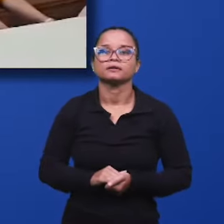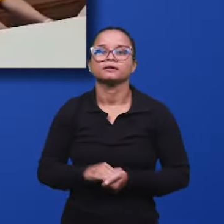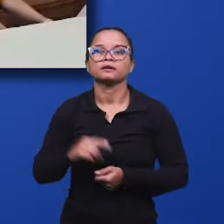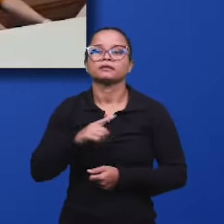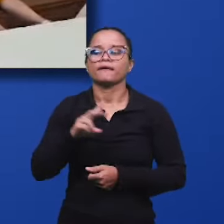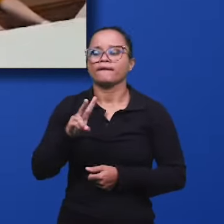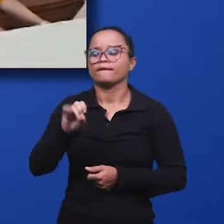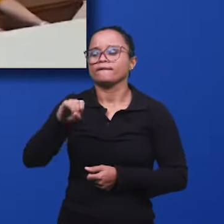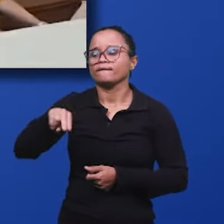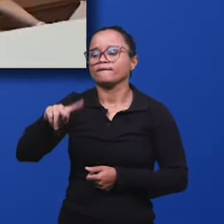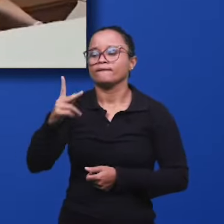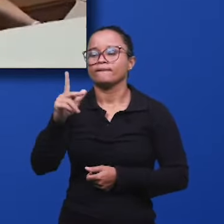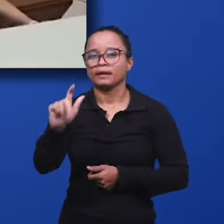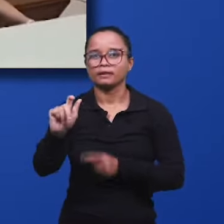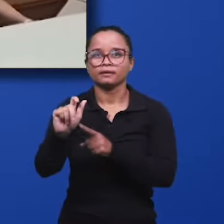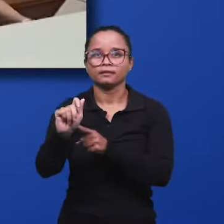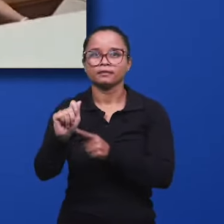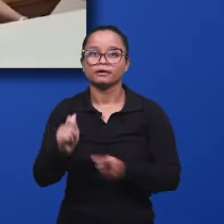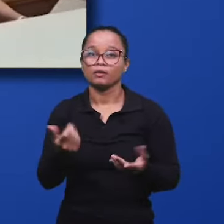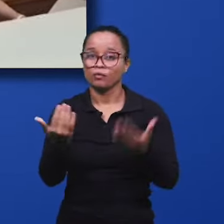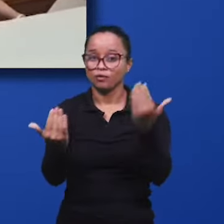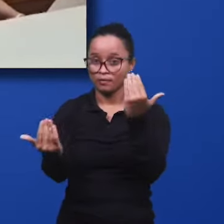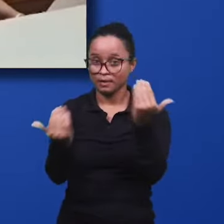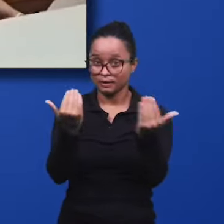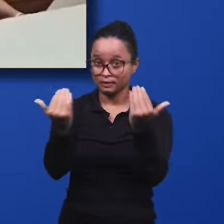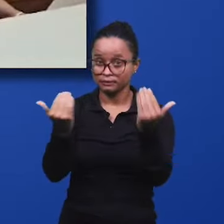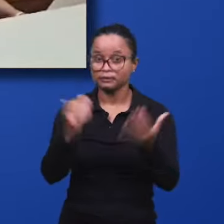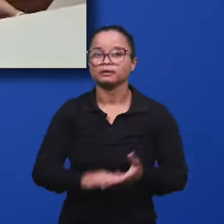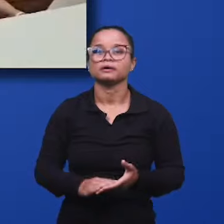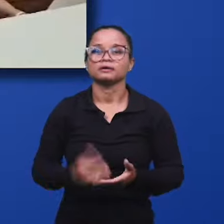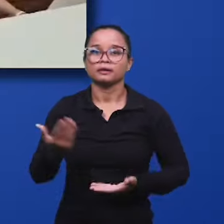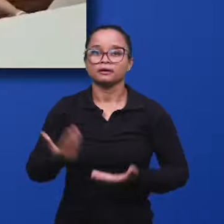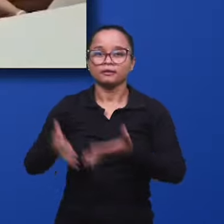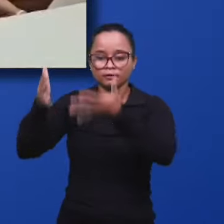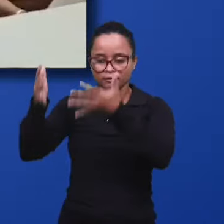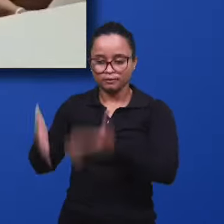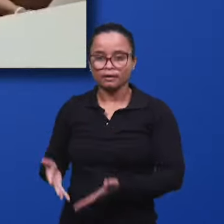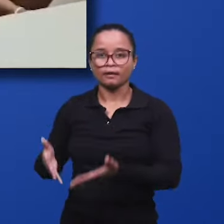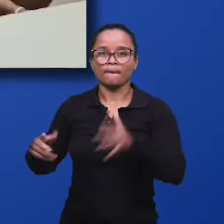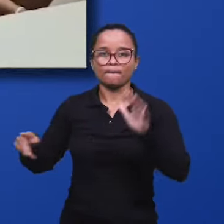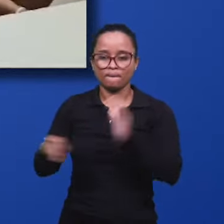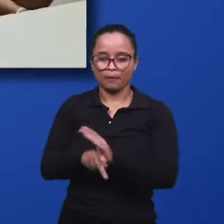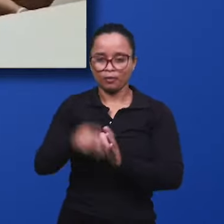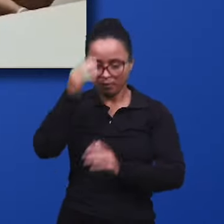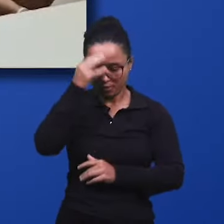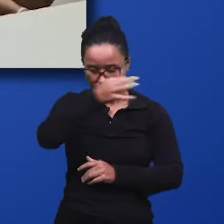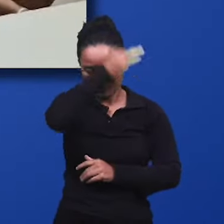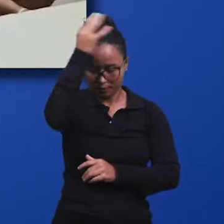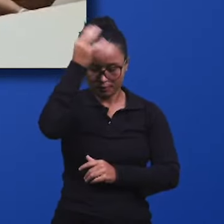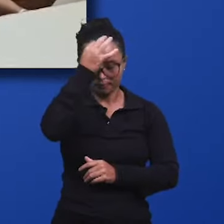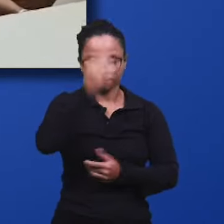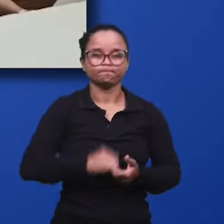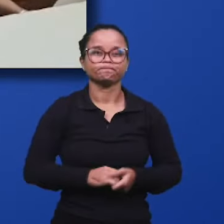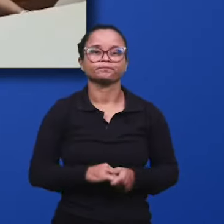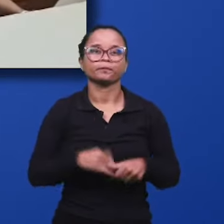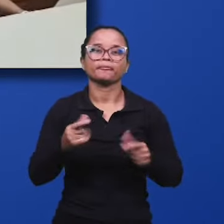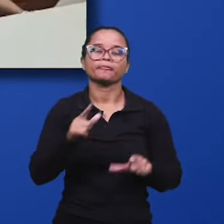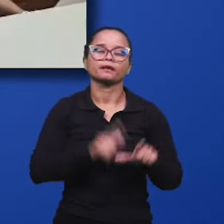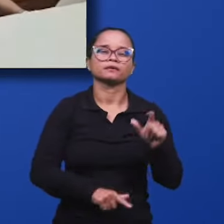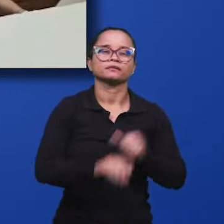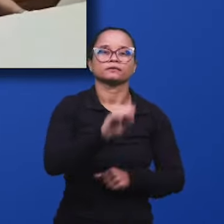Teve Salomão uma vinha. A igreja fiel pertence ao Espírito Santo.